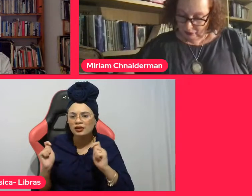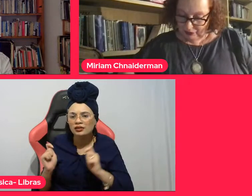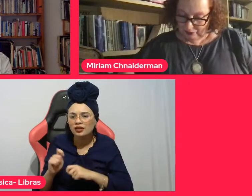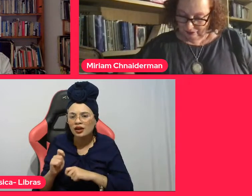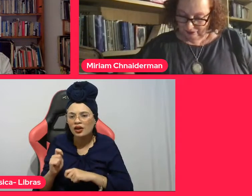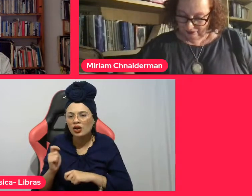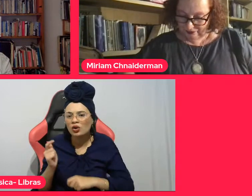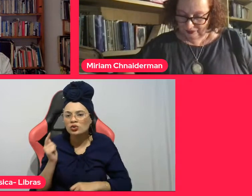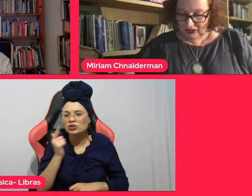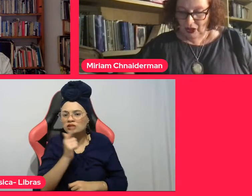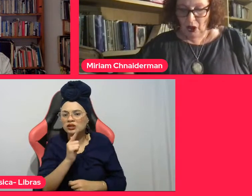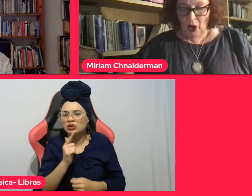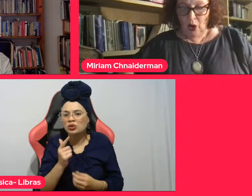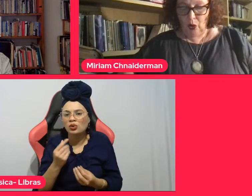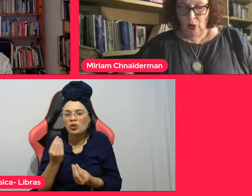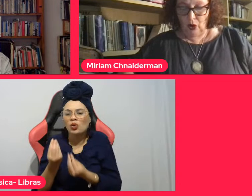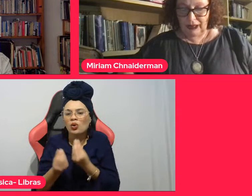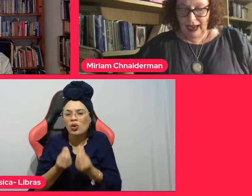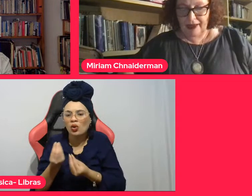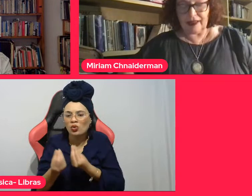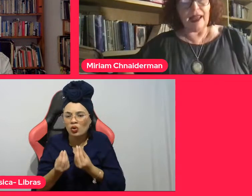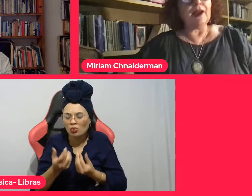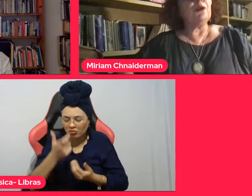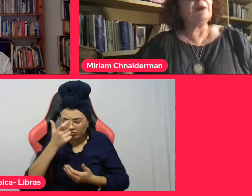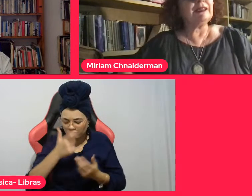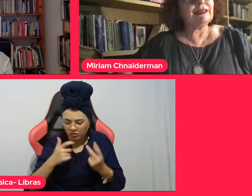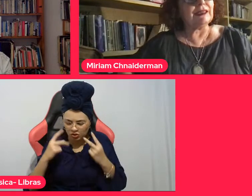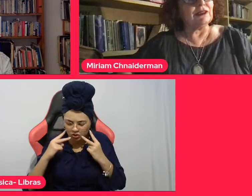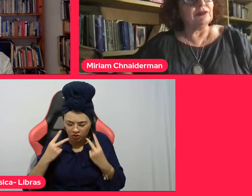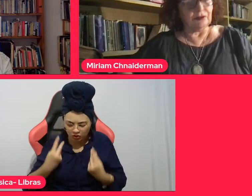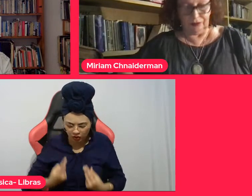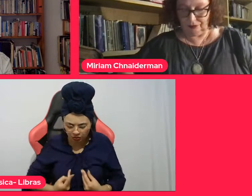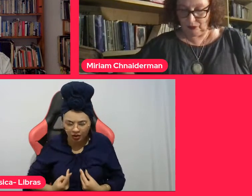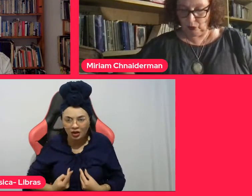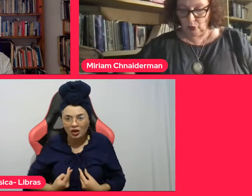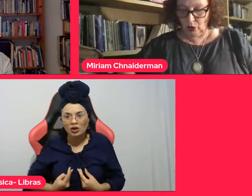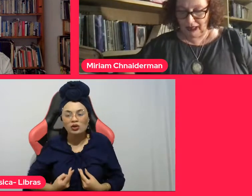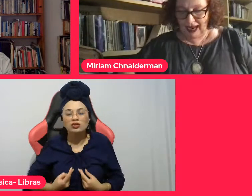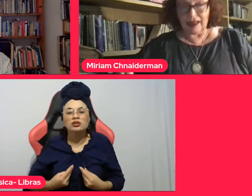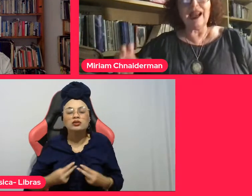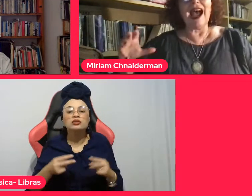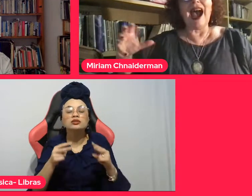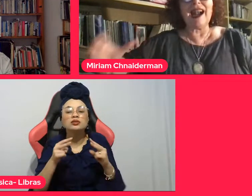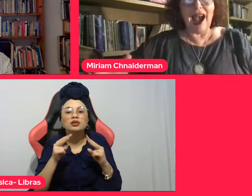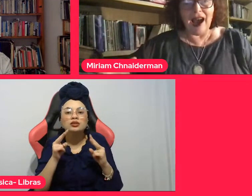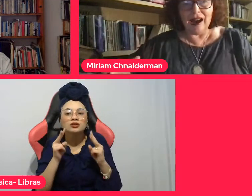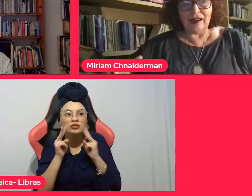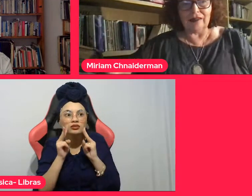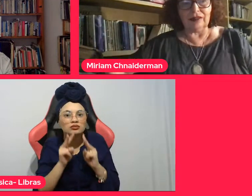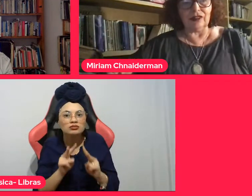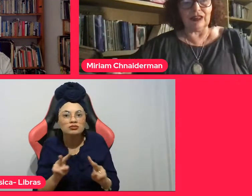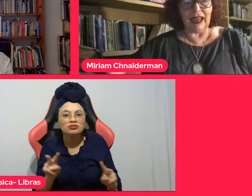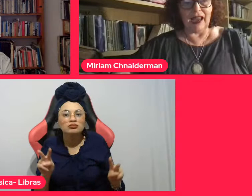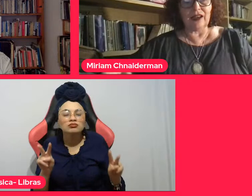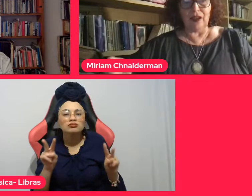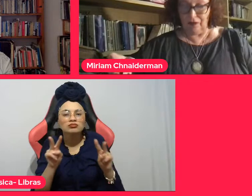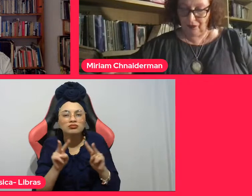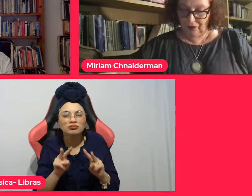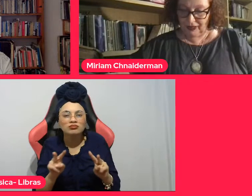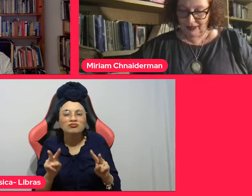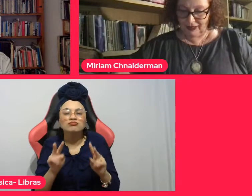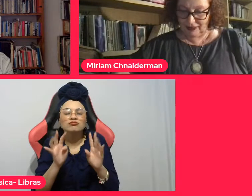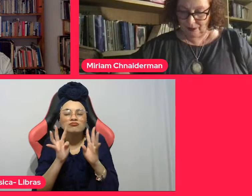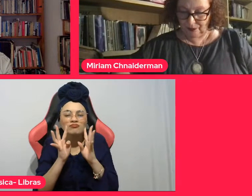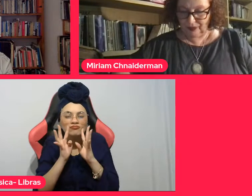é o eu. O olhar é uma ação, o olhar agarra, o olhar